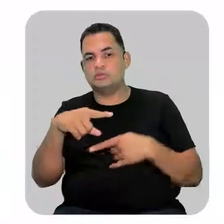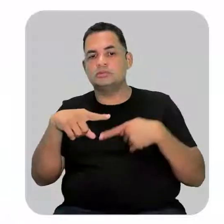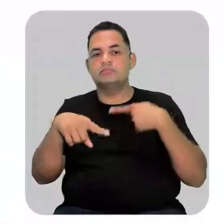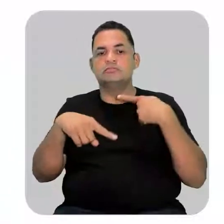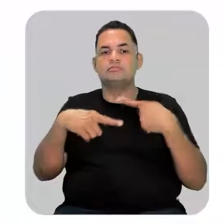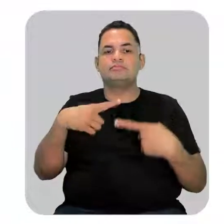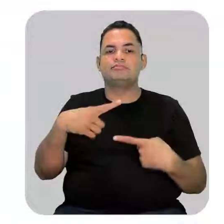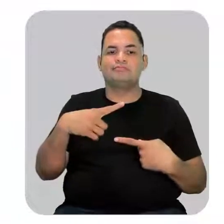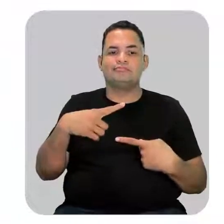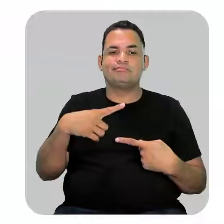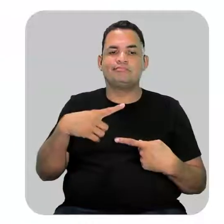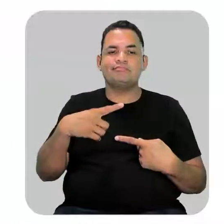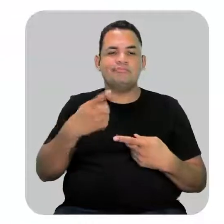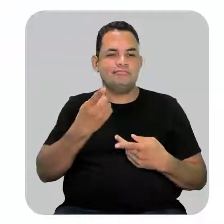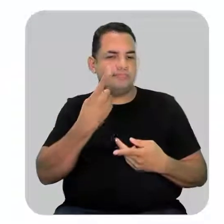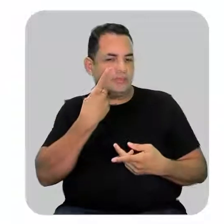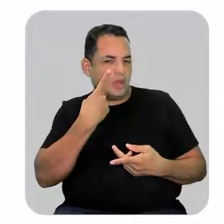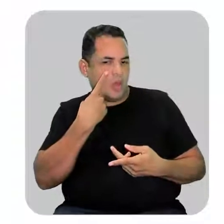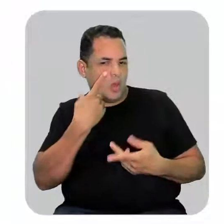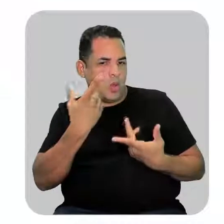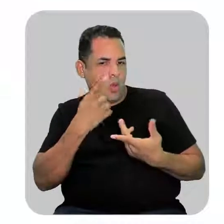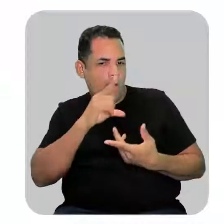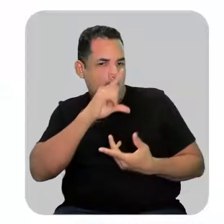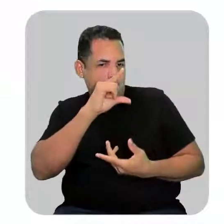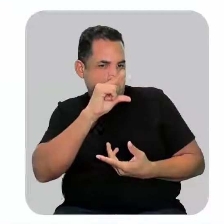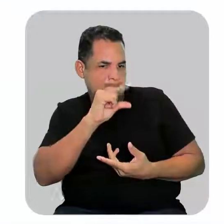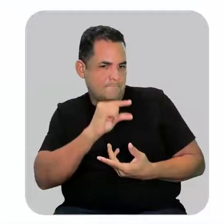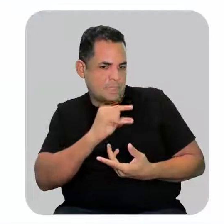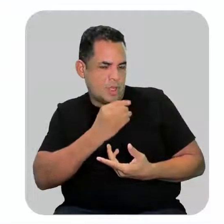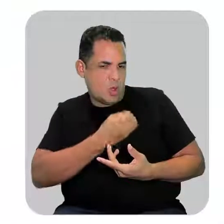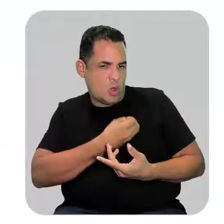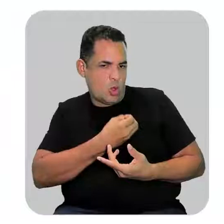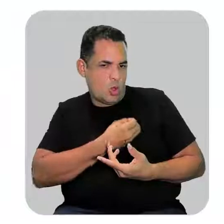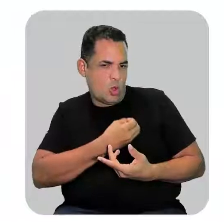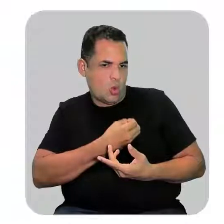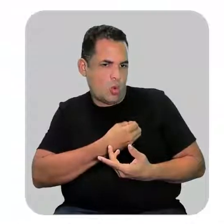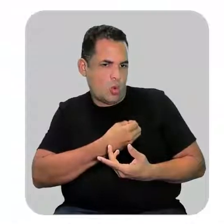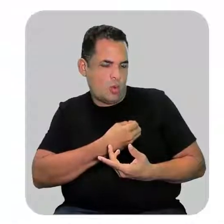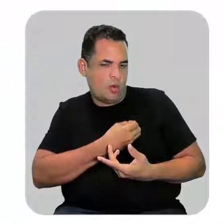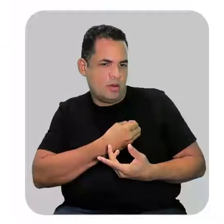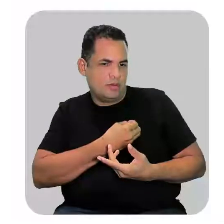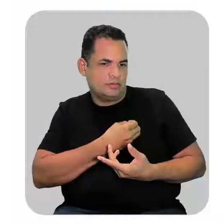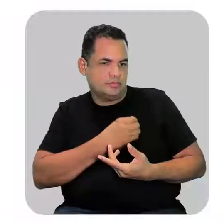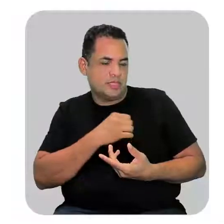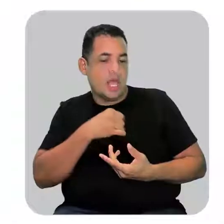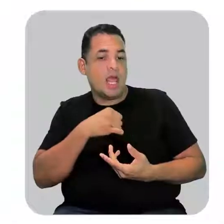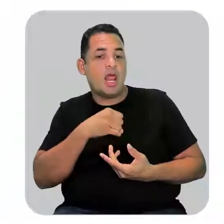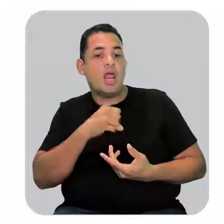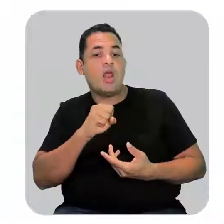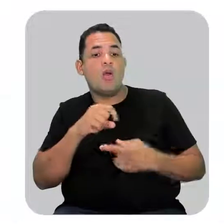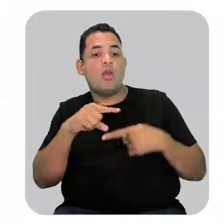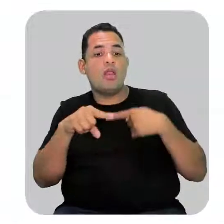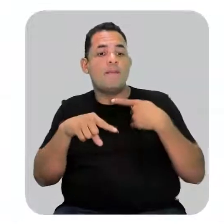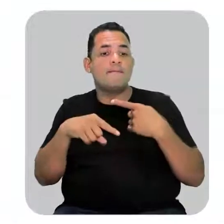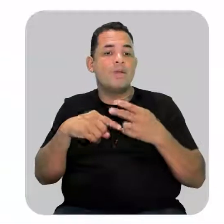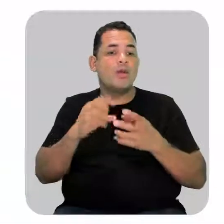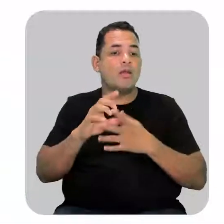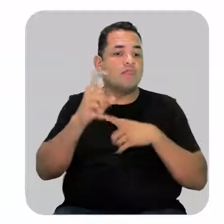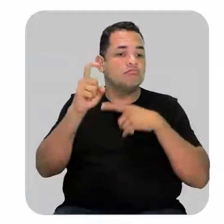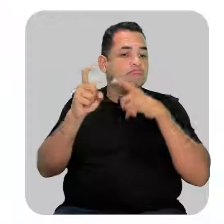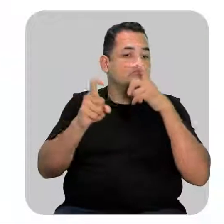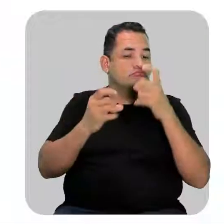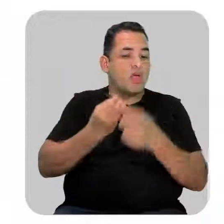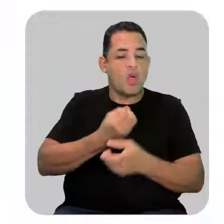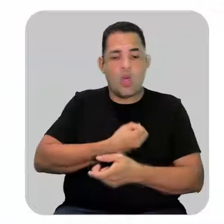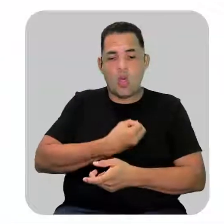eu vou observar o menor número possível para as duas insaturações e só então eu vou me preocupar com a